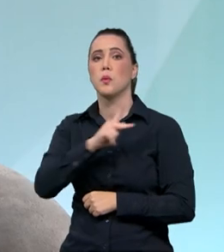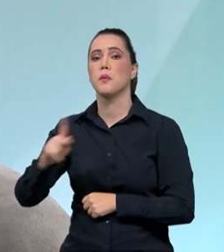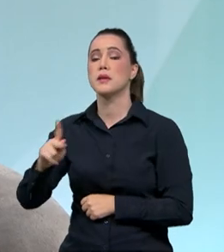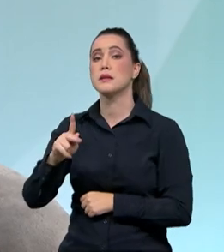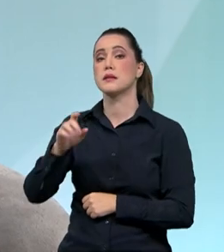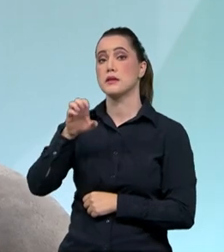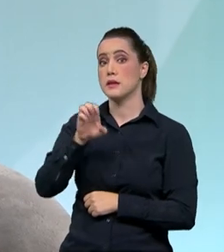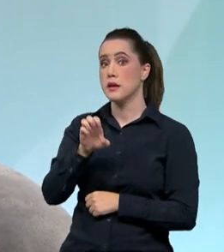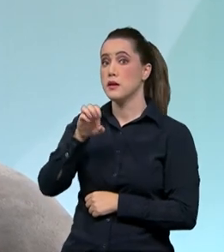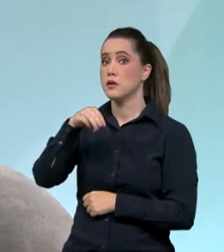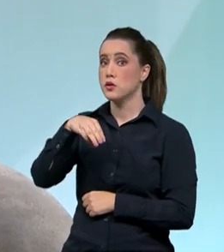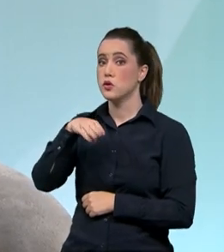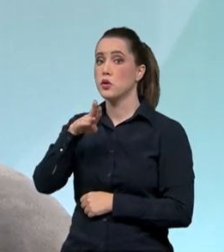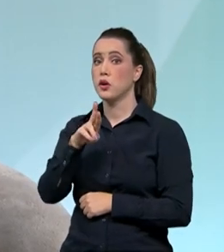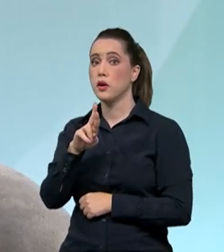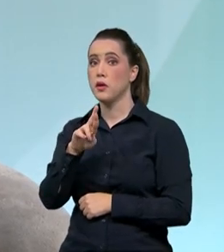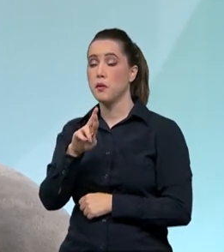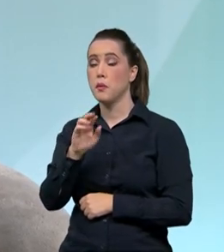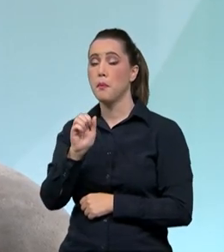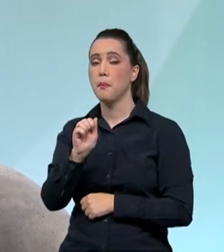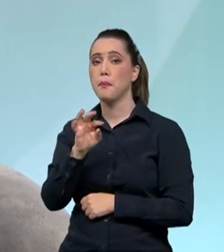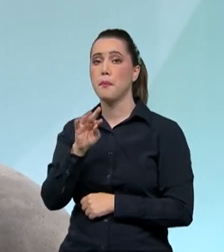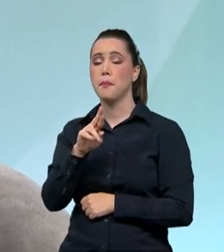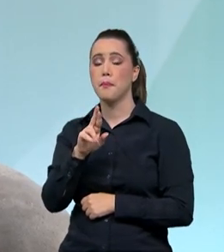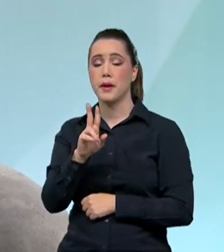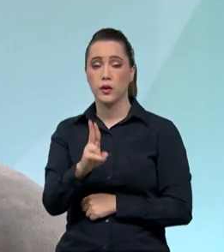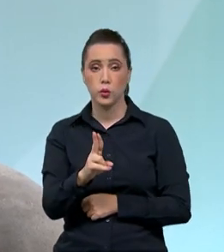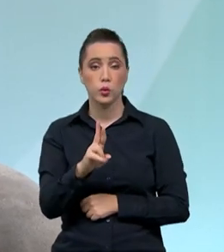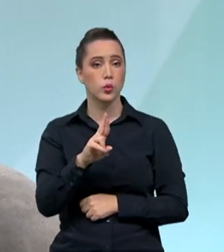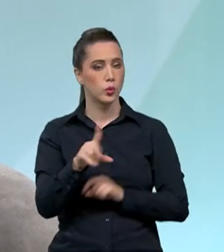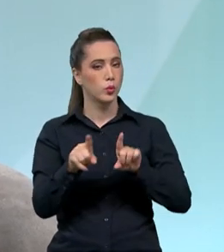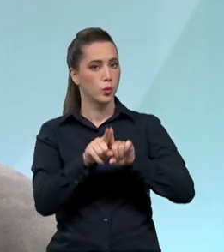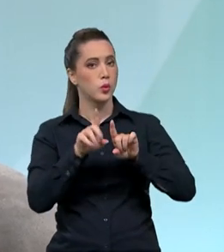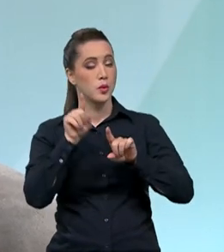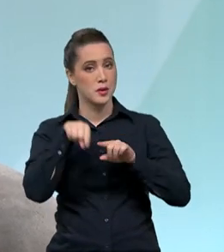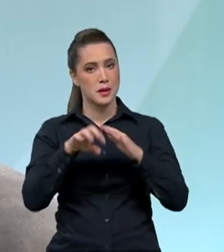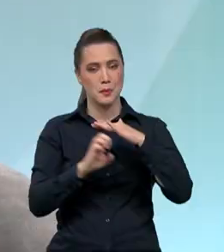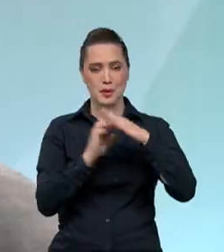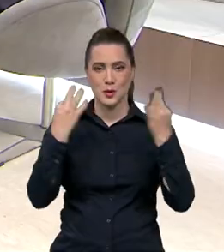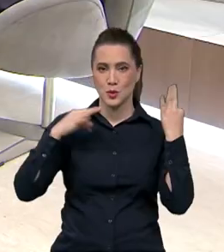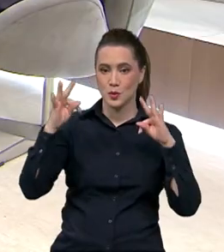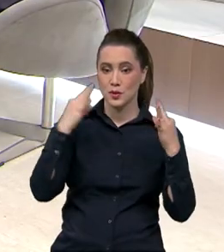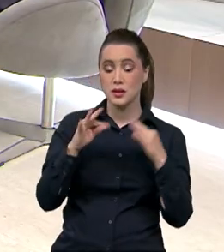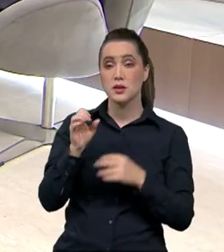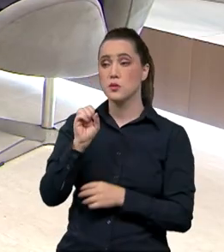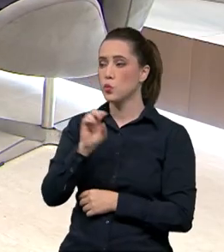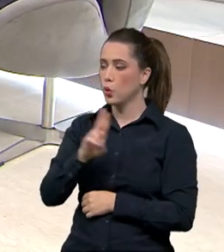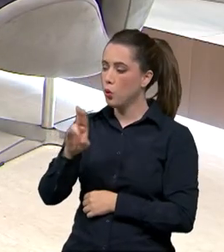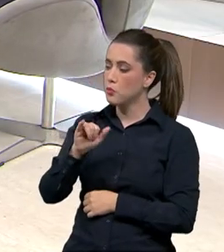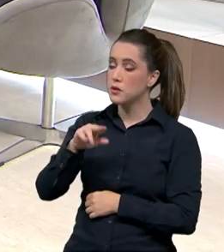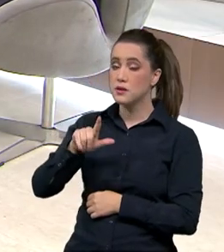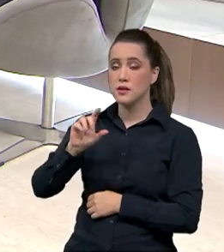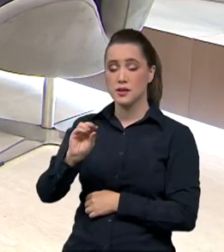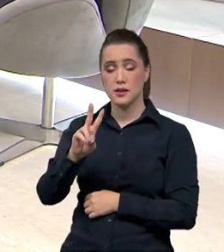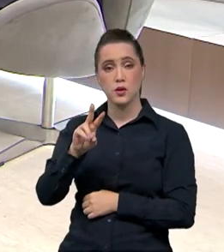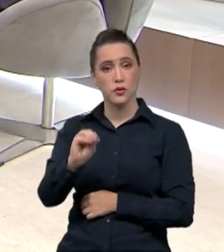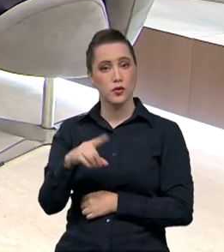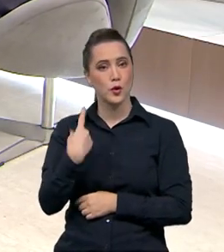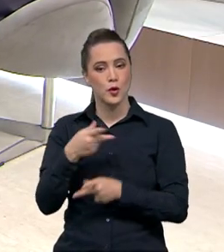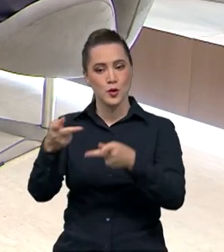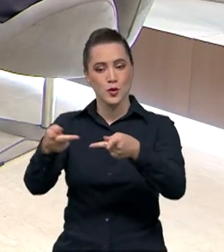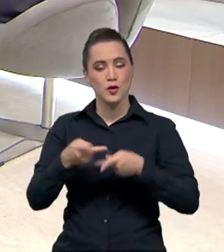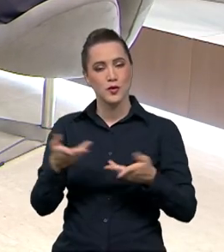da Embratur, Silvio Nascimento, convidado desta edição do Brasil em Pauta. Boa noite, presidente. Muito obrigado